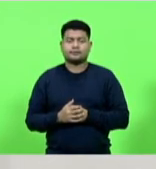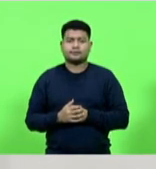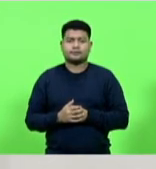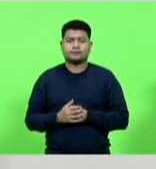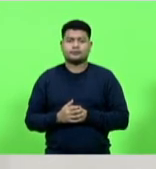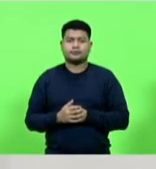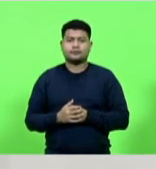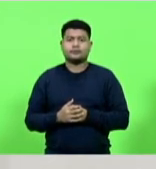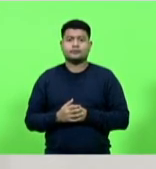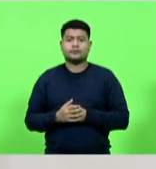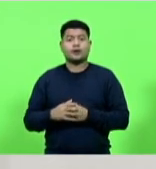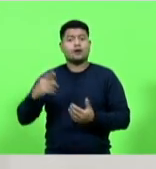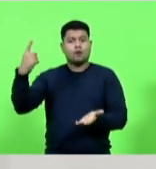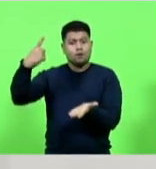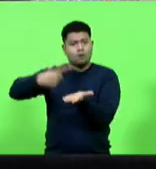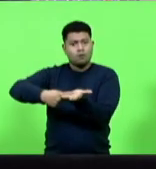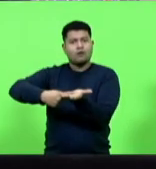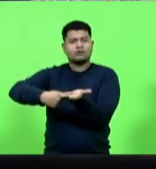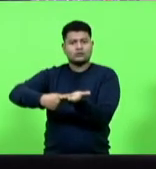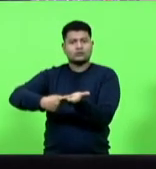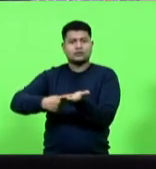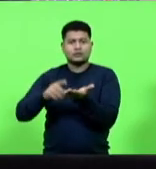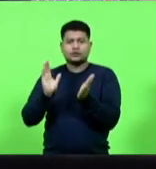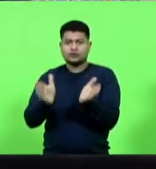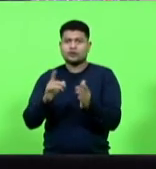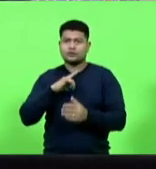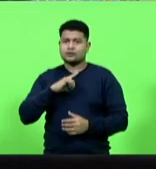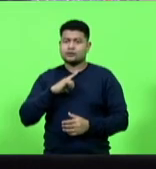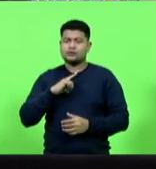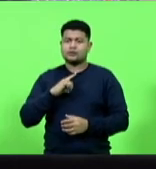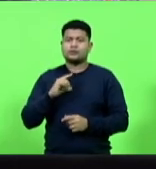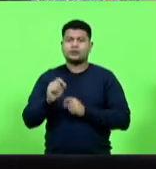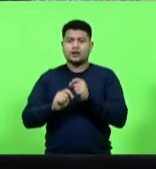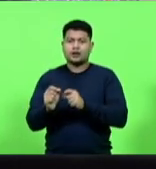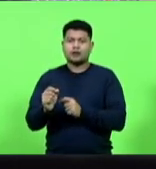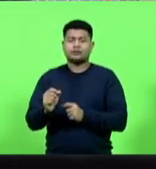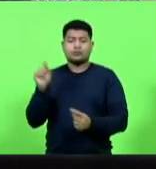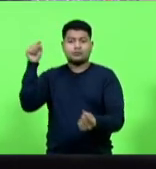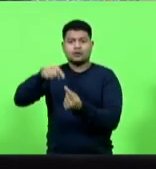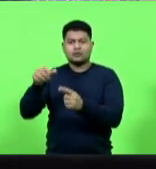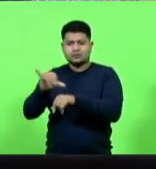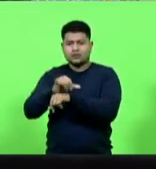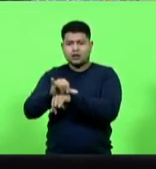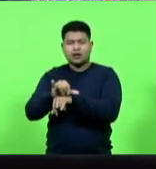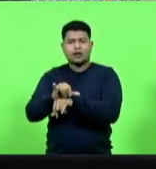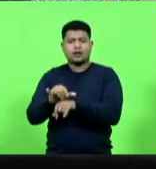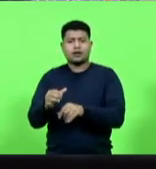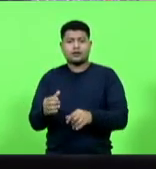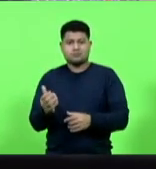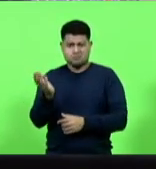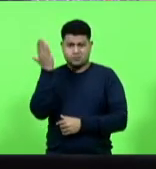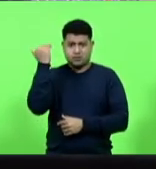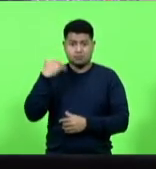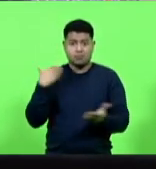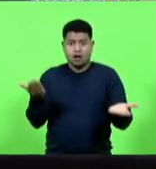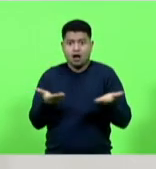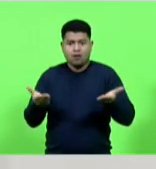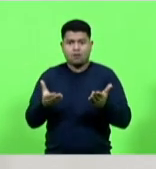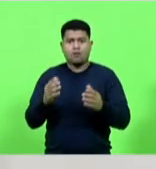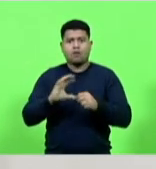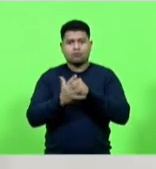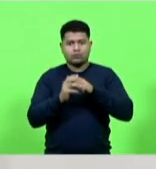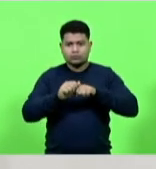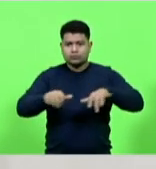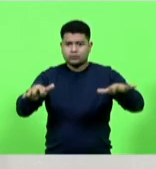um convênio que já tinha função estratégica no passado mas passou a ser fundamental em tempos pandêmicos